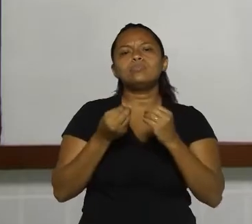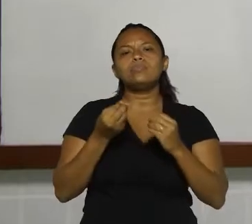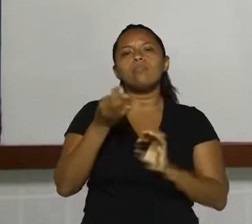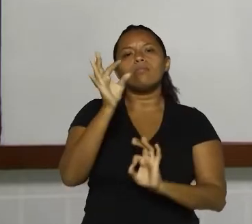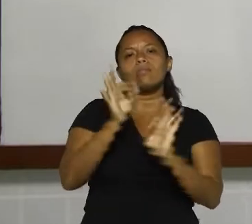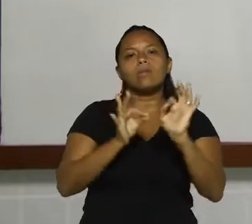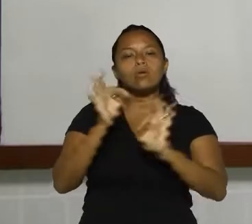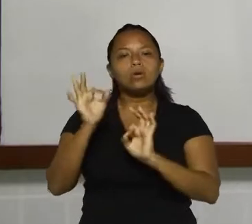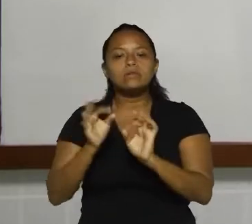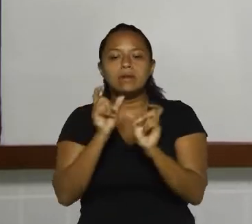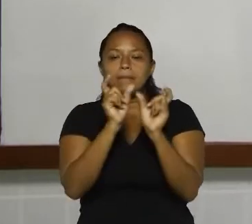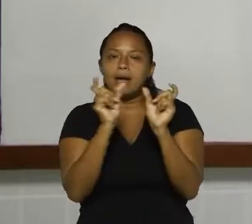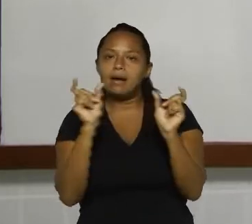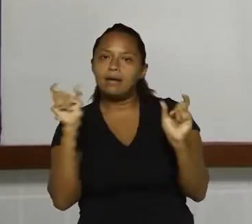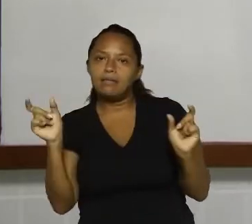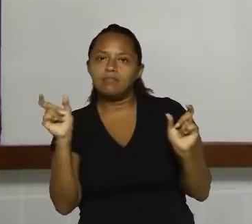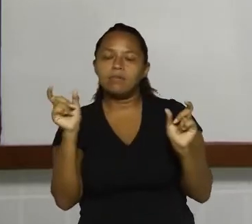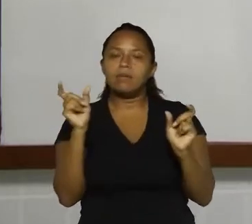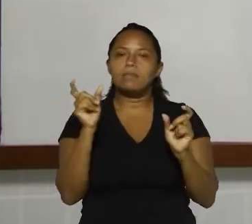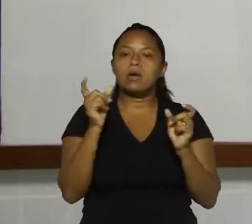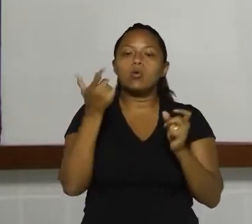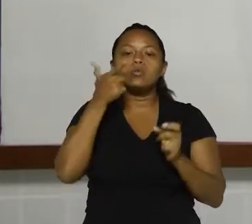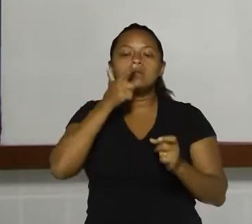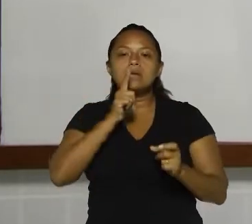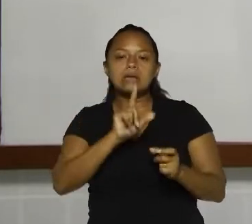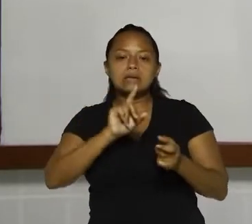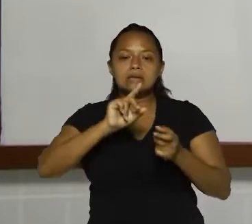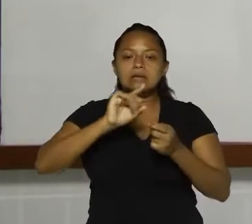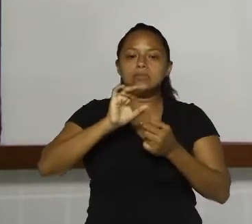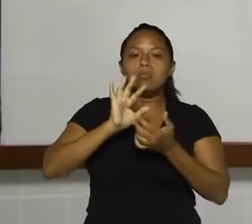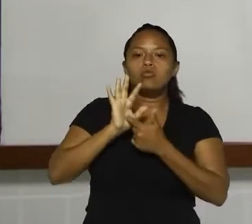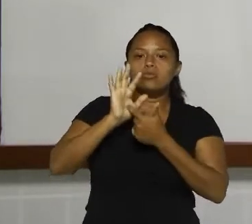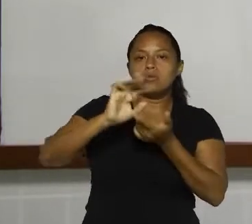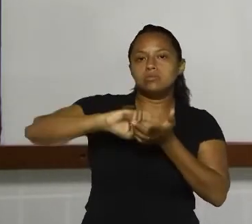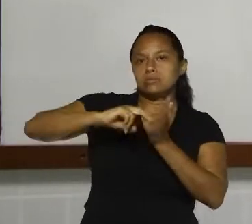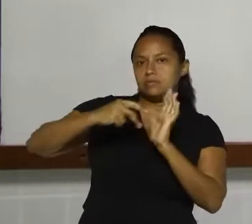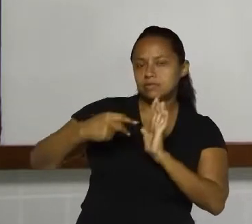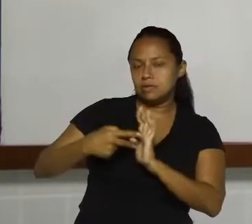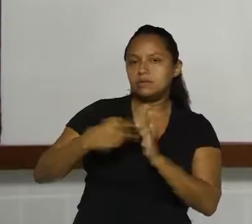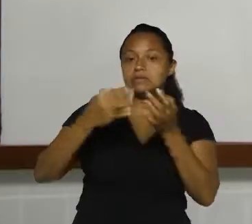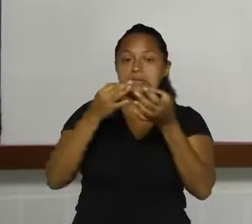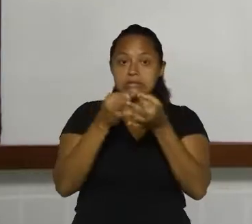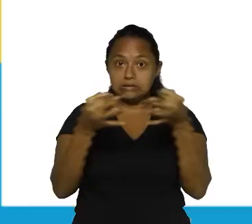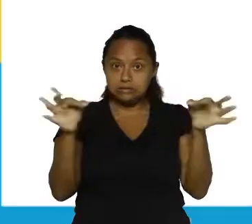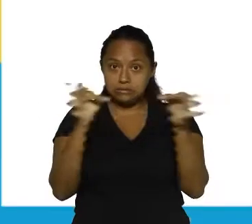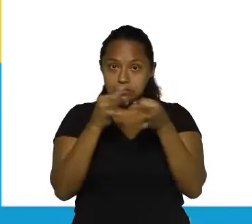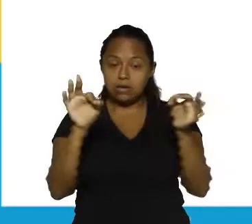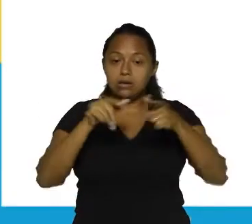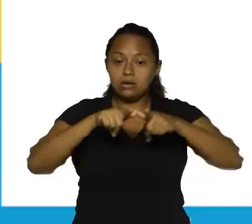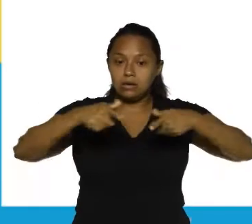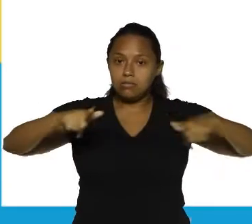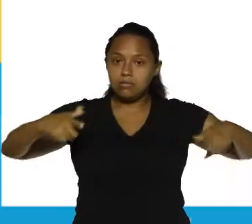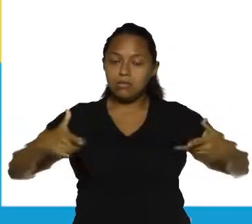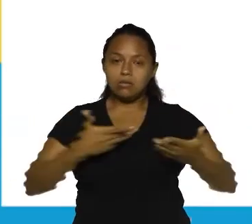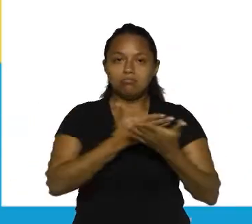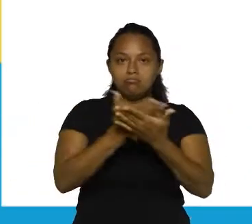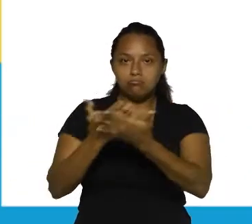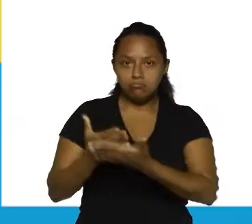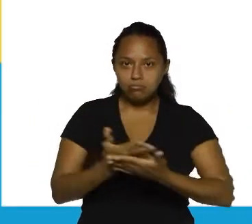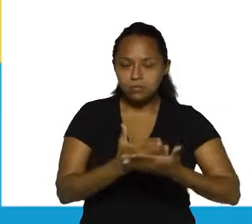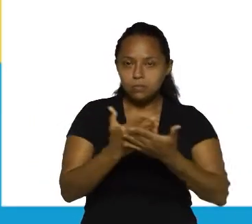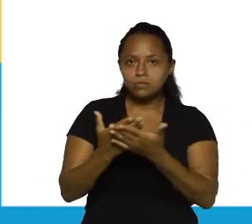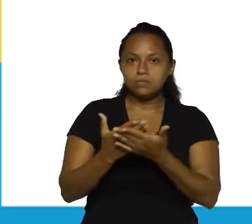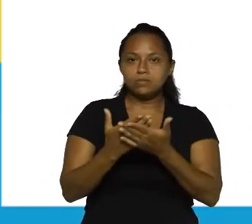organiza as palavras para construir significados. Então, sintaxe é a parte da gramática que vai estudar